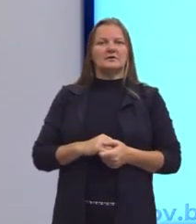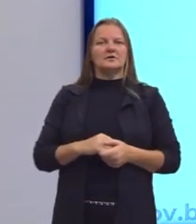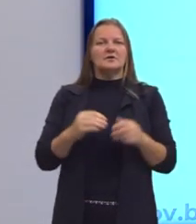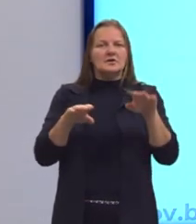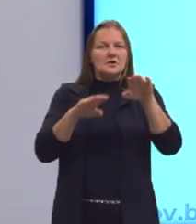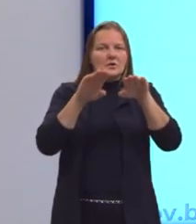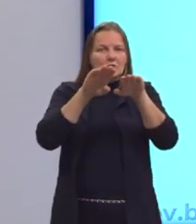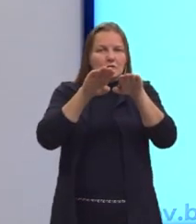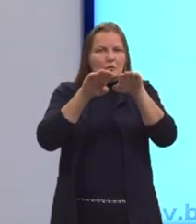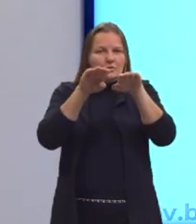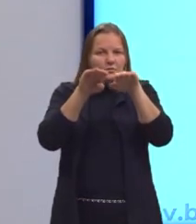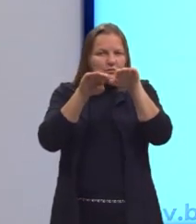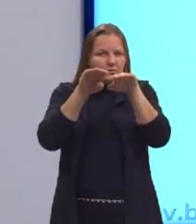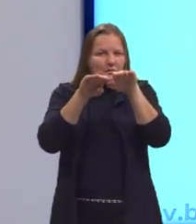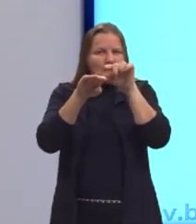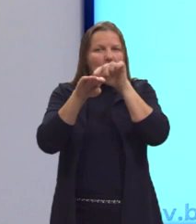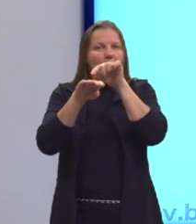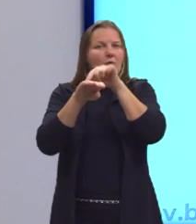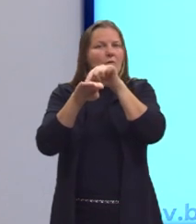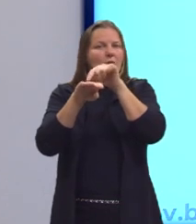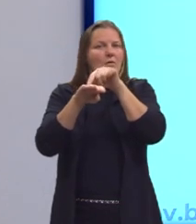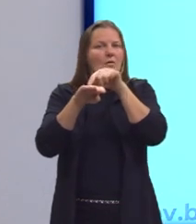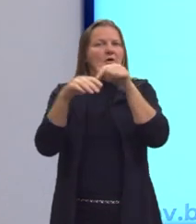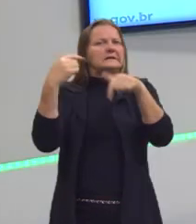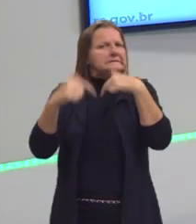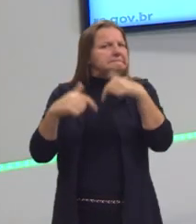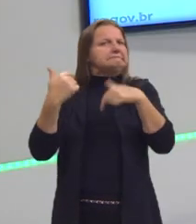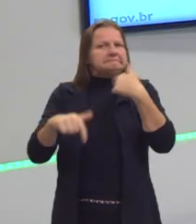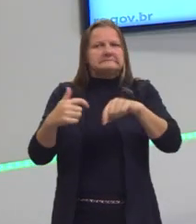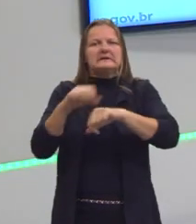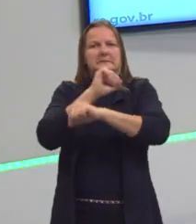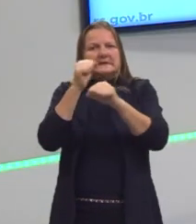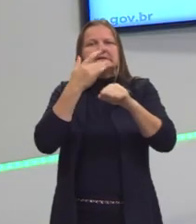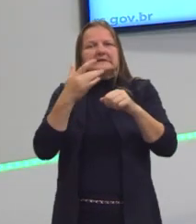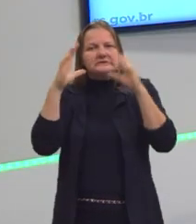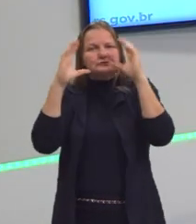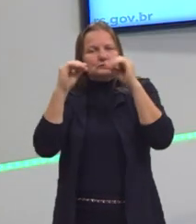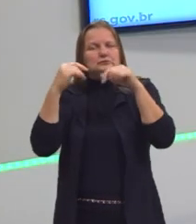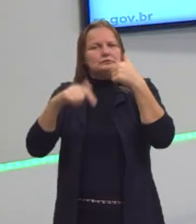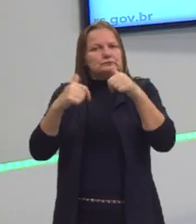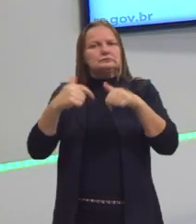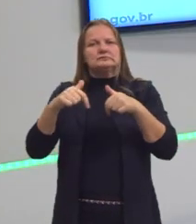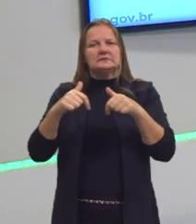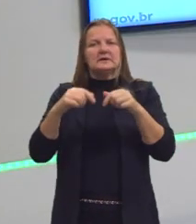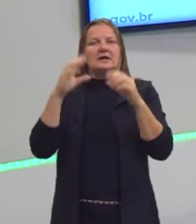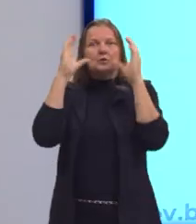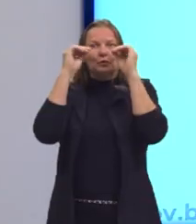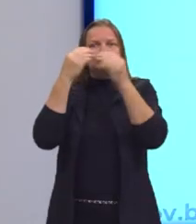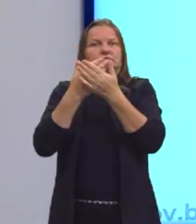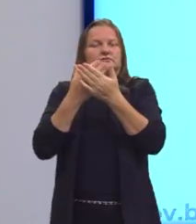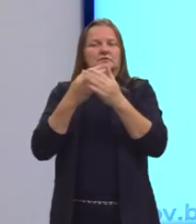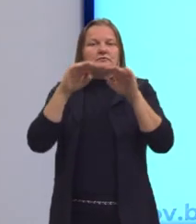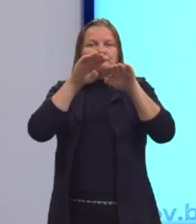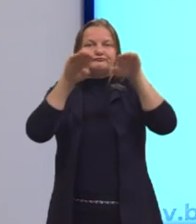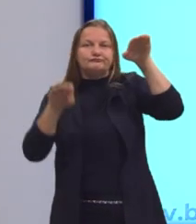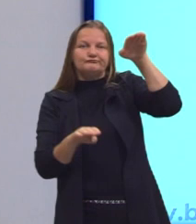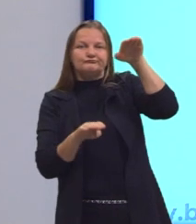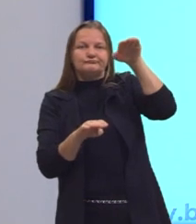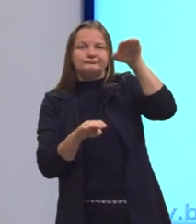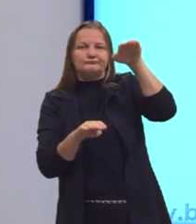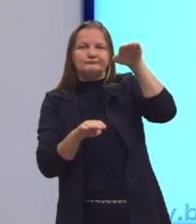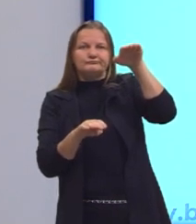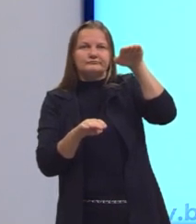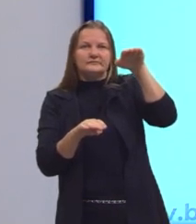mesmas condições daquele que tem que trabalhar o dia todo e estudar à noite? Então essa é a nossa questão, né? Um estudante oriundo de classe baixa